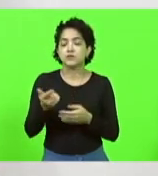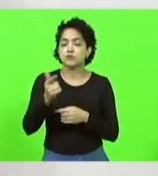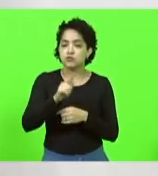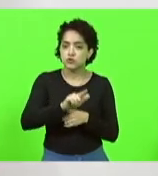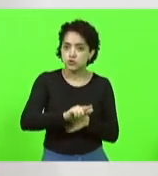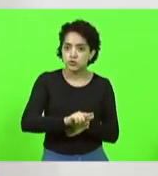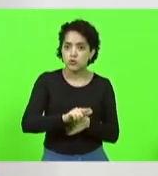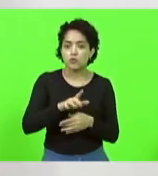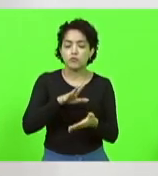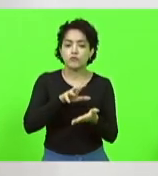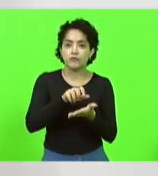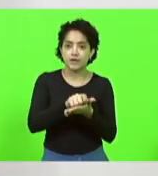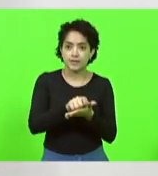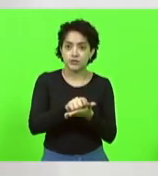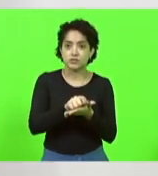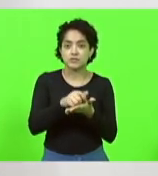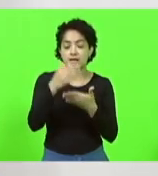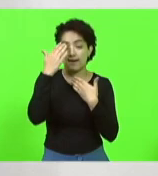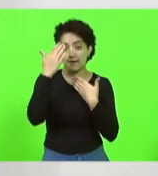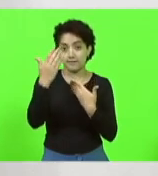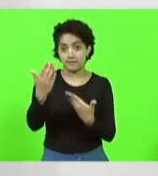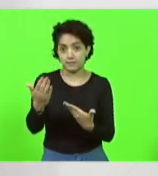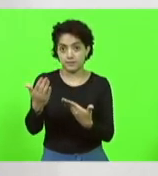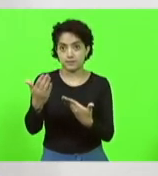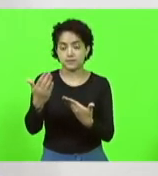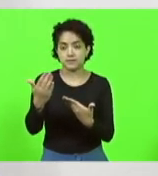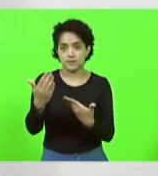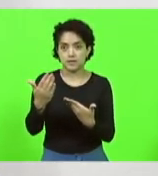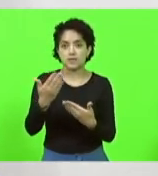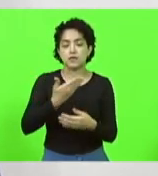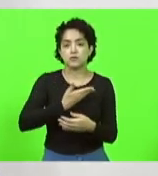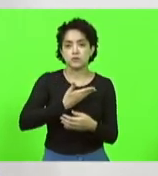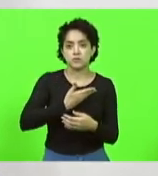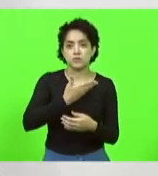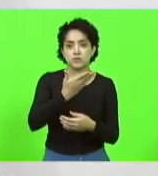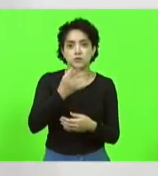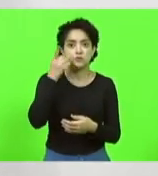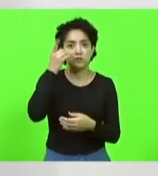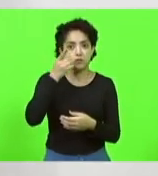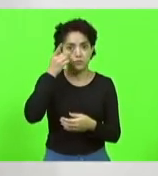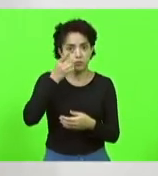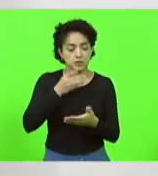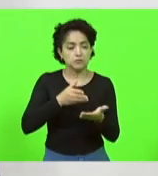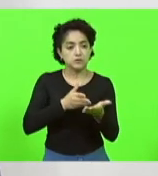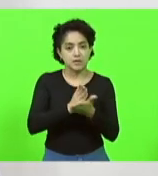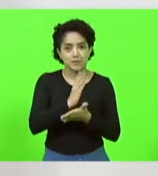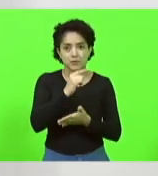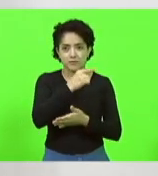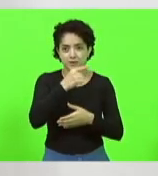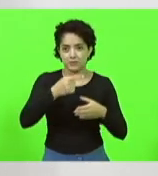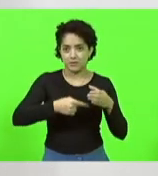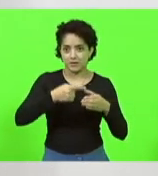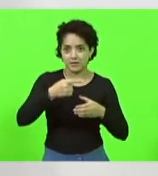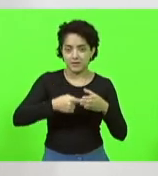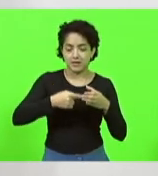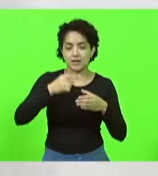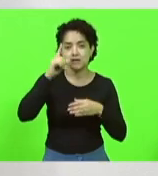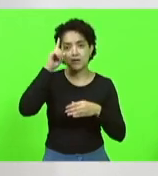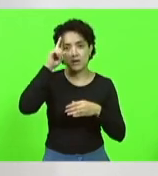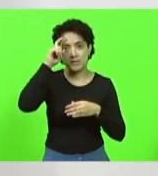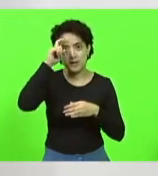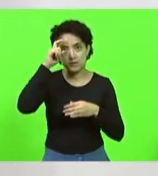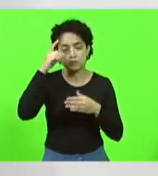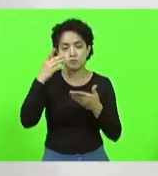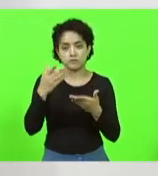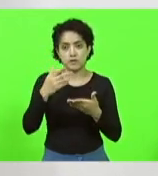fazer esse registro, agradecer os colegas deputados que aprovaram na comissão, o deputado Marcos Vieira, que é o